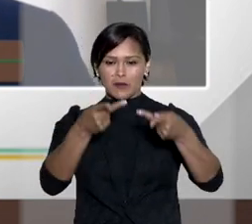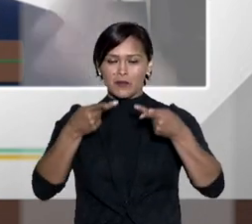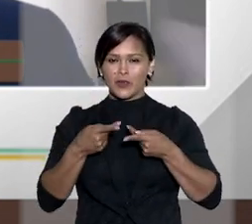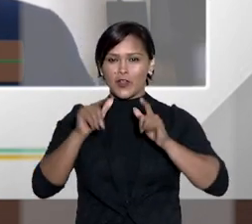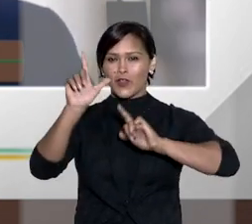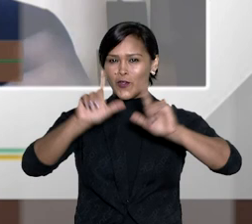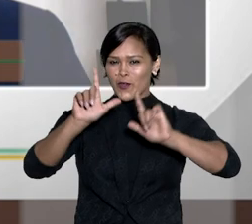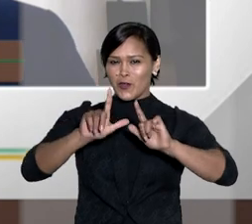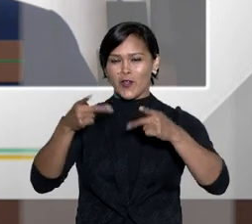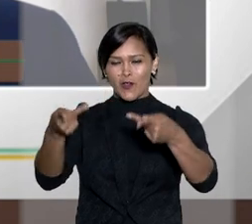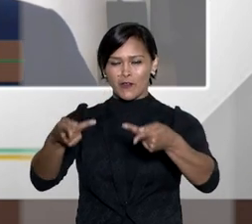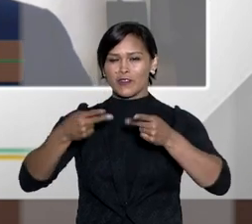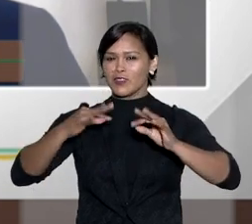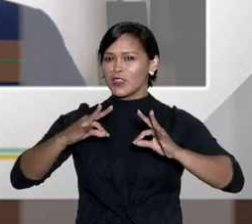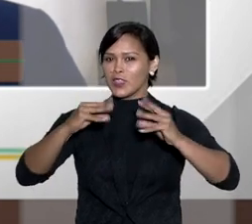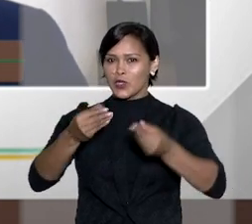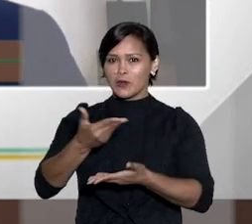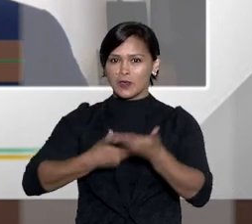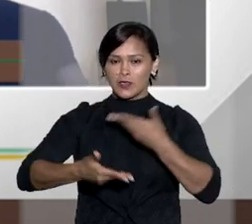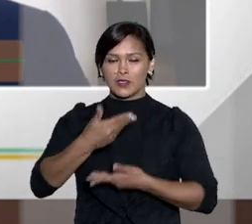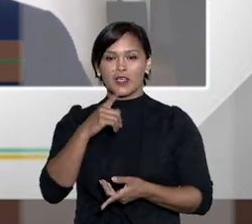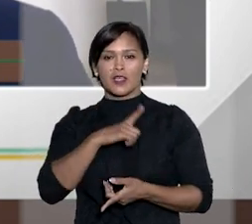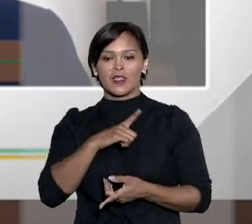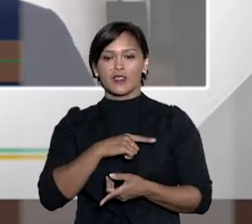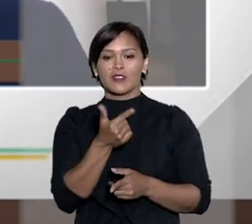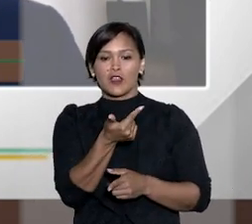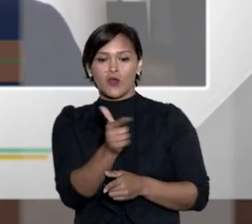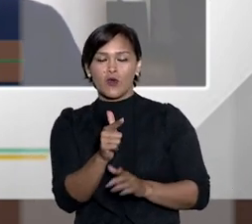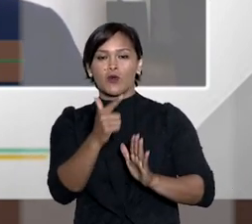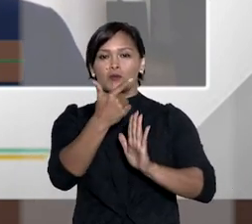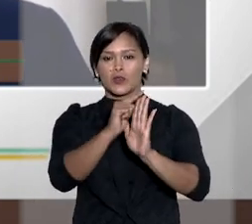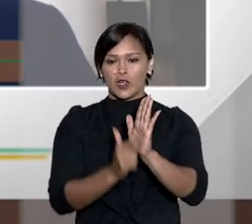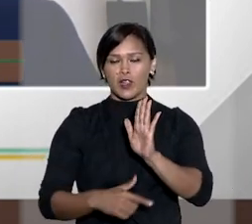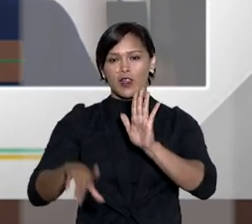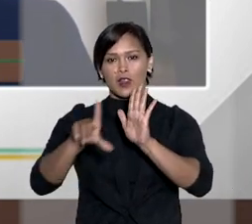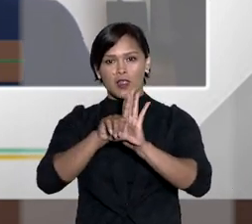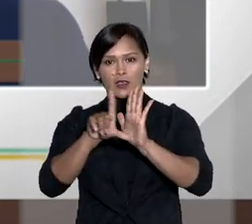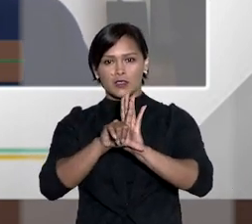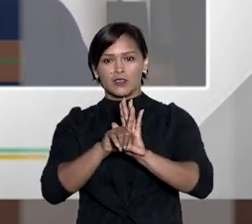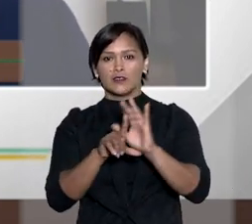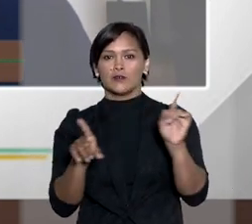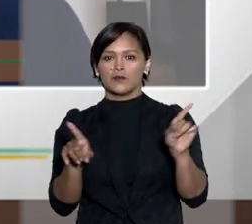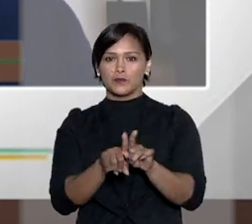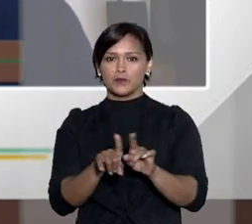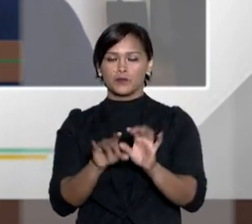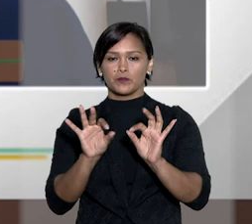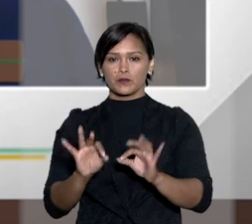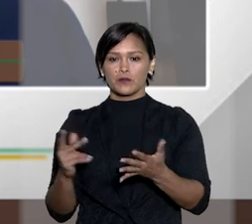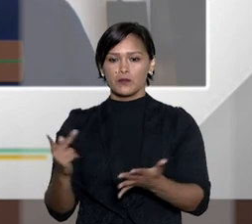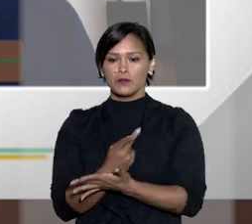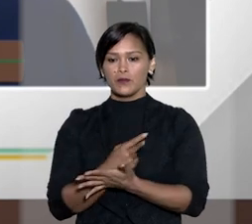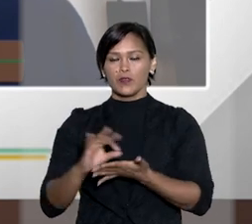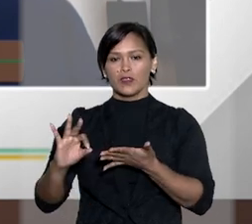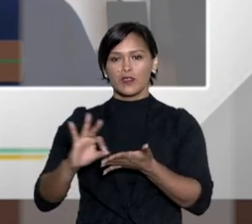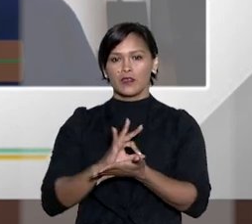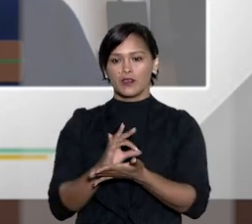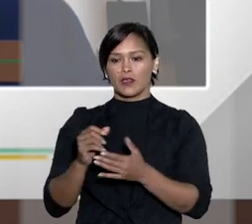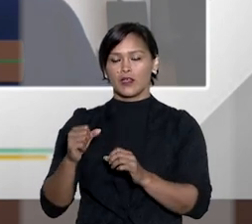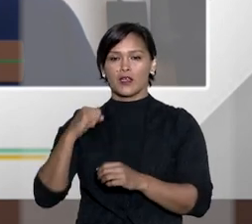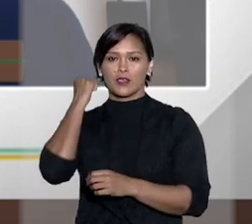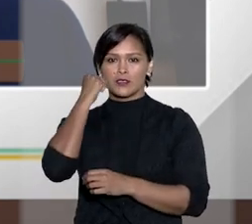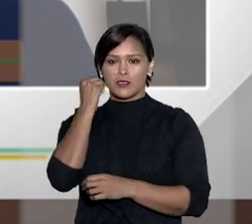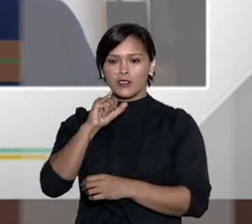maio então já estou aproveitando aqui não só para fazer a propaganda mas convidar a todos nós temos também uma outra pauta legislativa